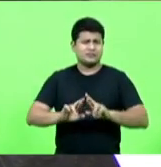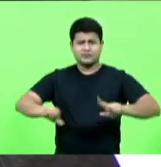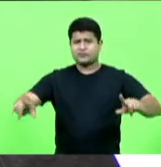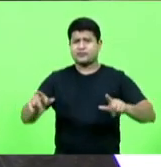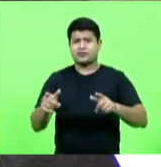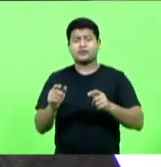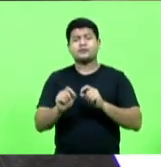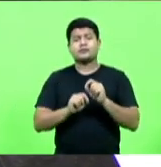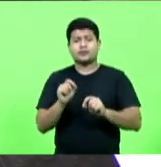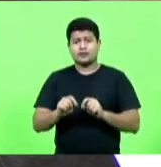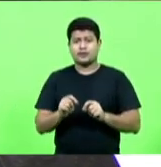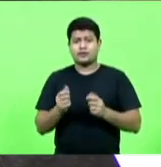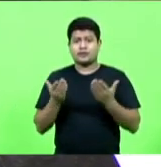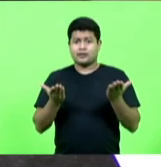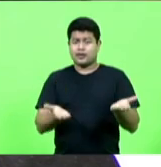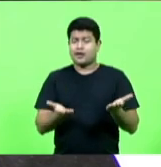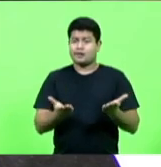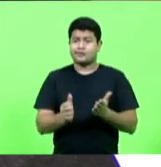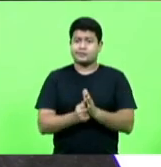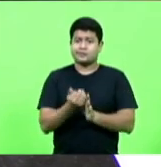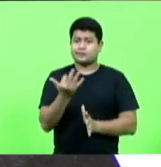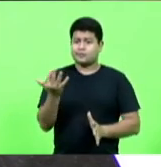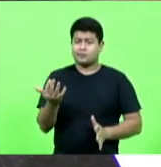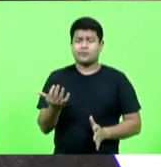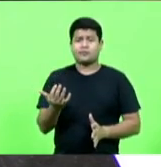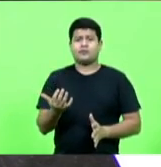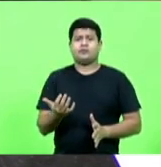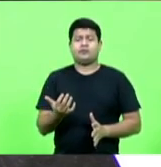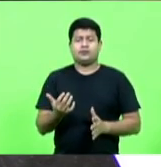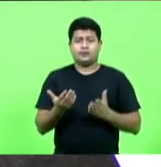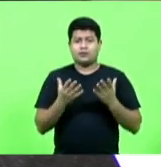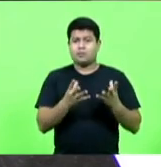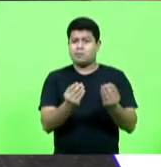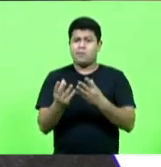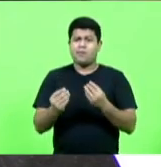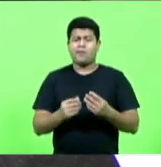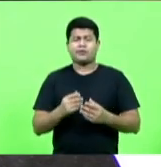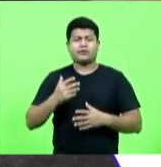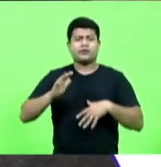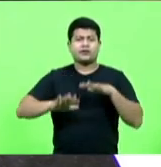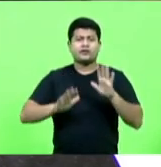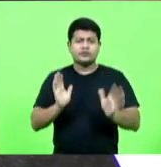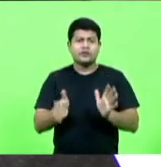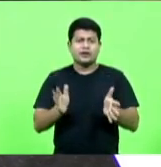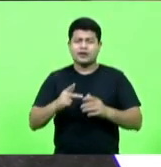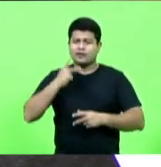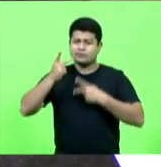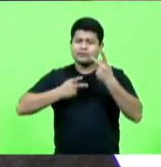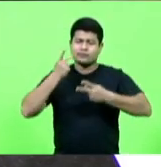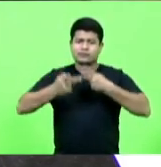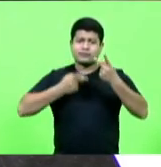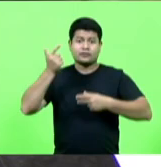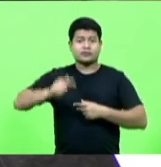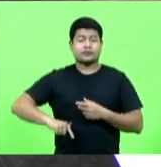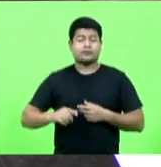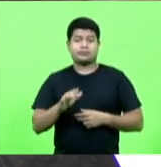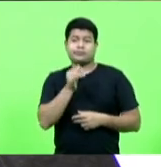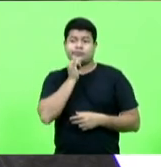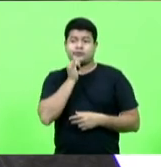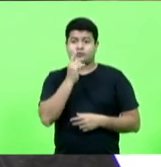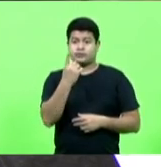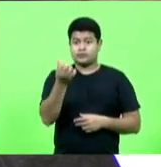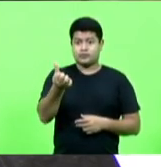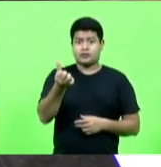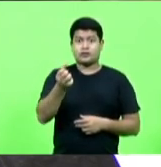e das jantas esquentadas e requentadas mil vezes. Dessas 16 propagandas que eu viro, é